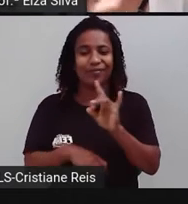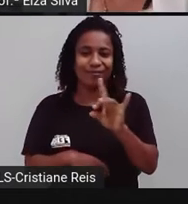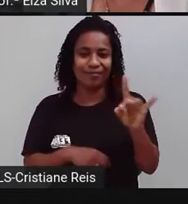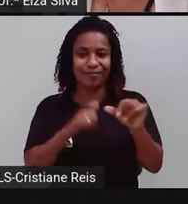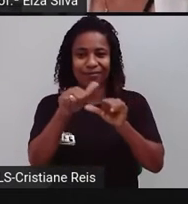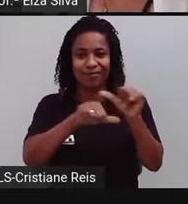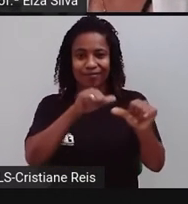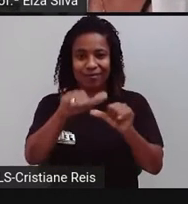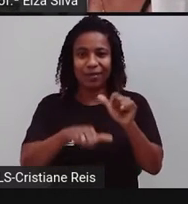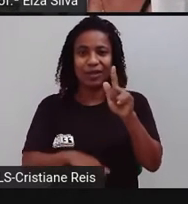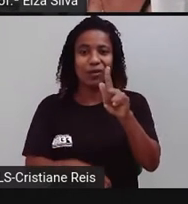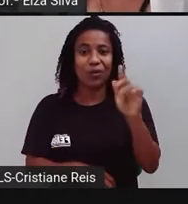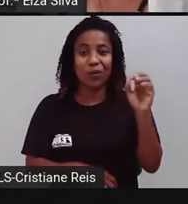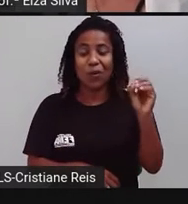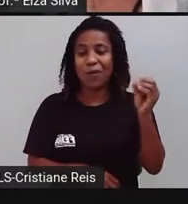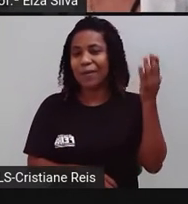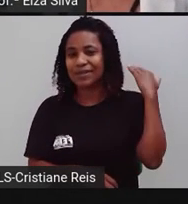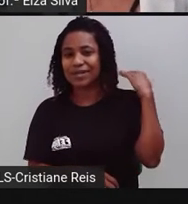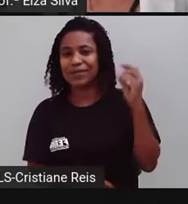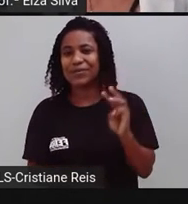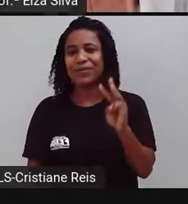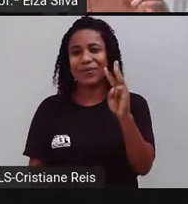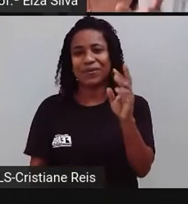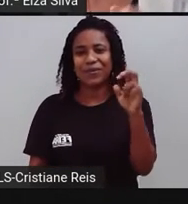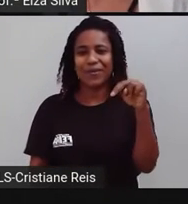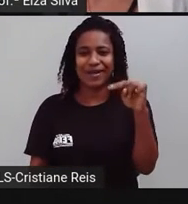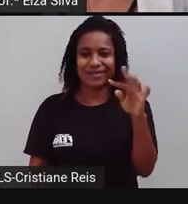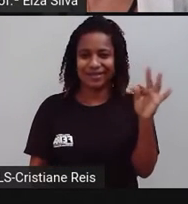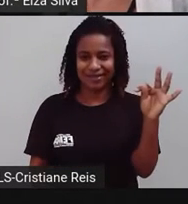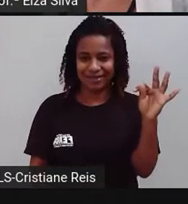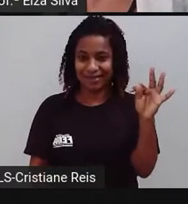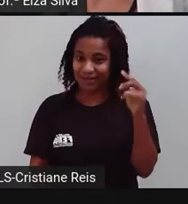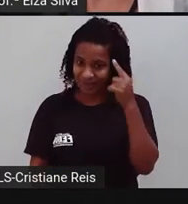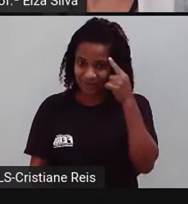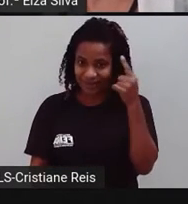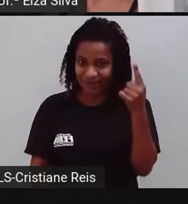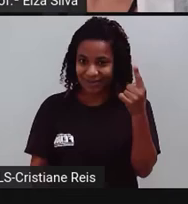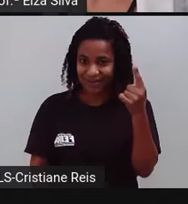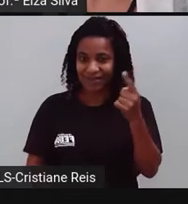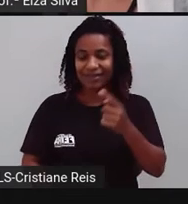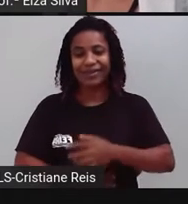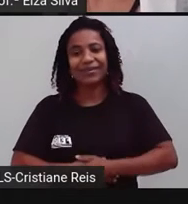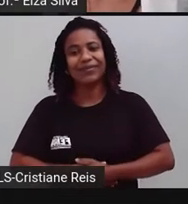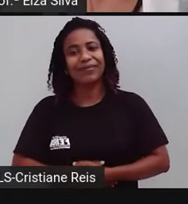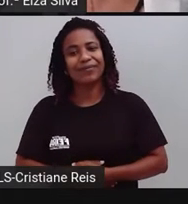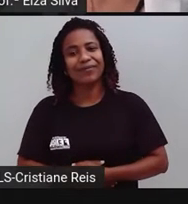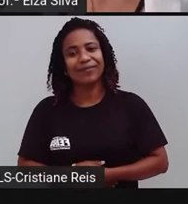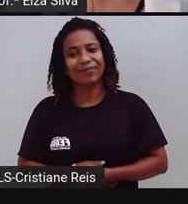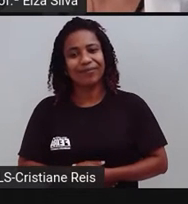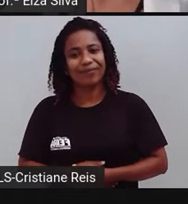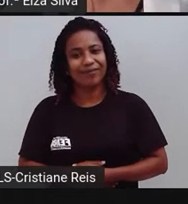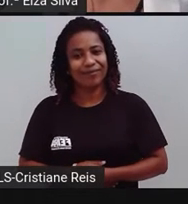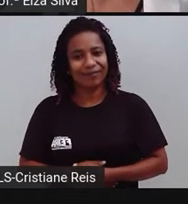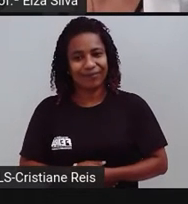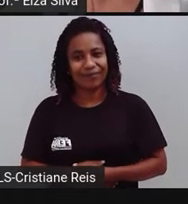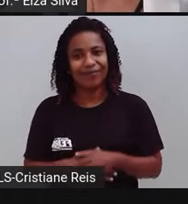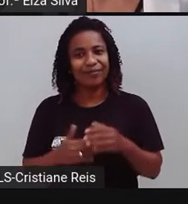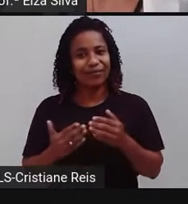go, went. Ok, students? So, oh, did you like there?